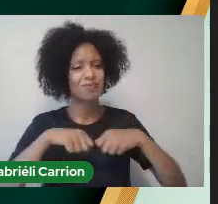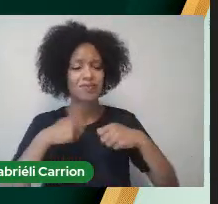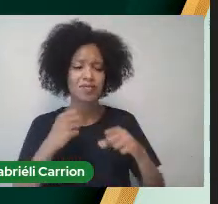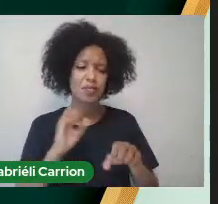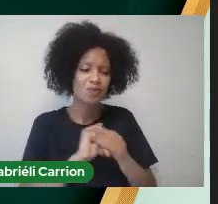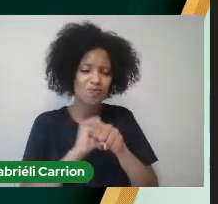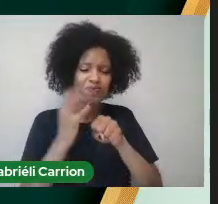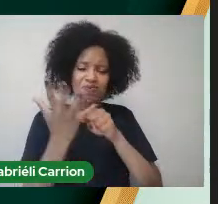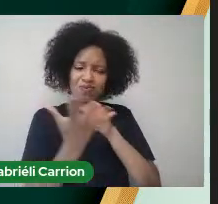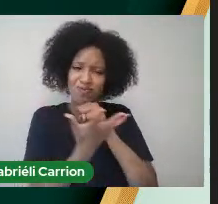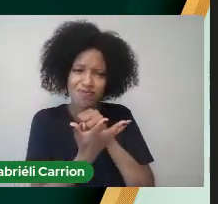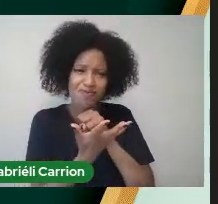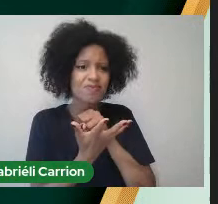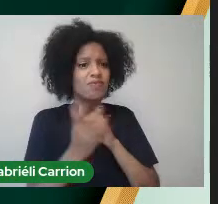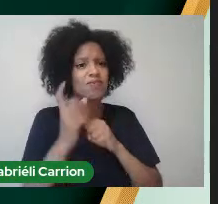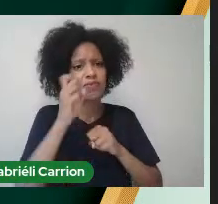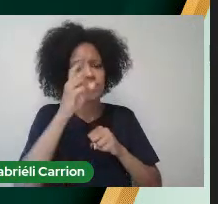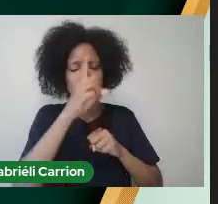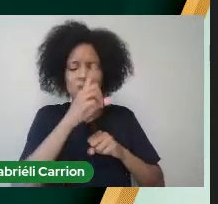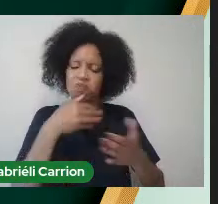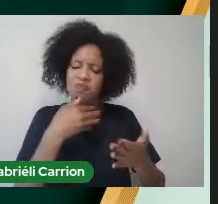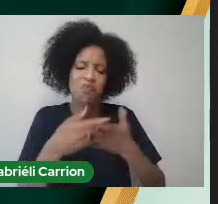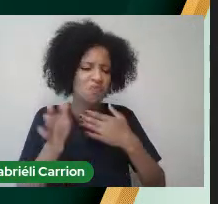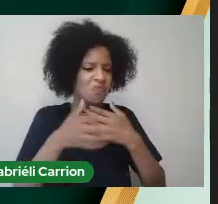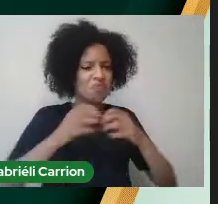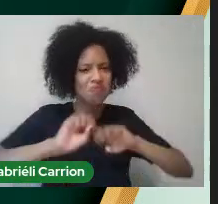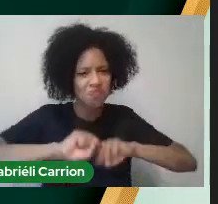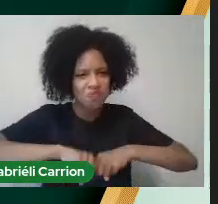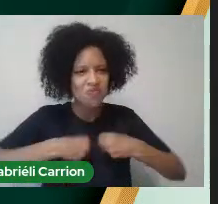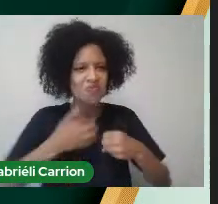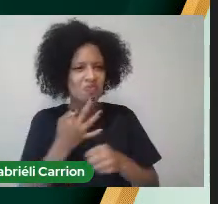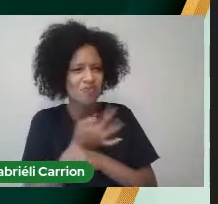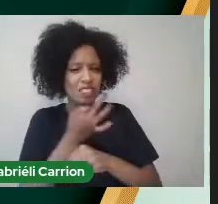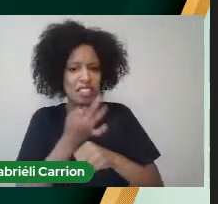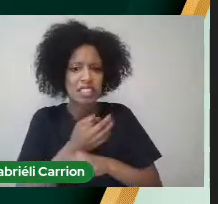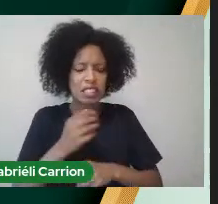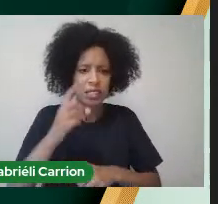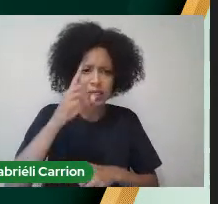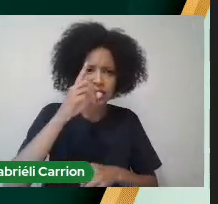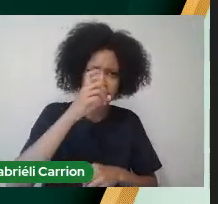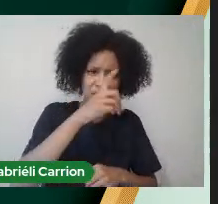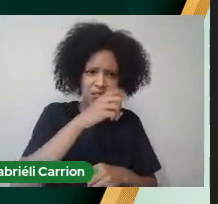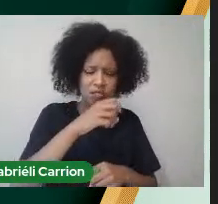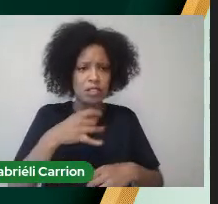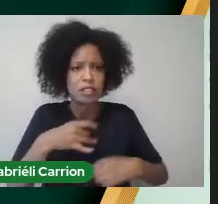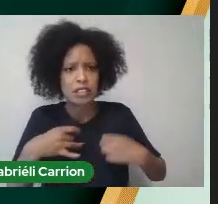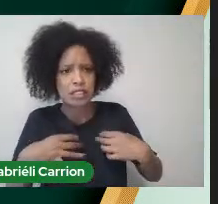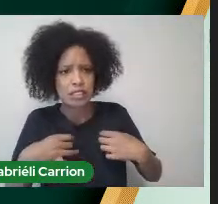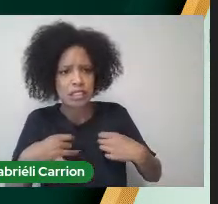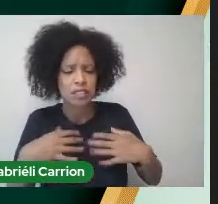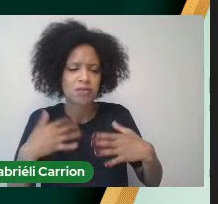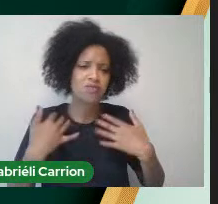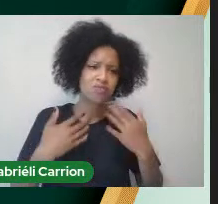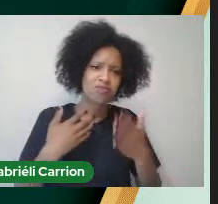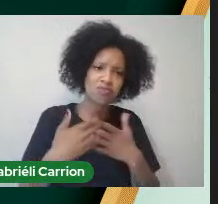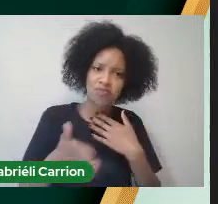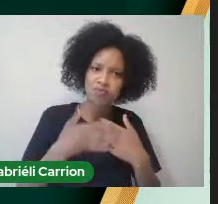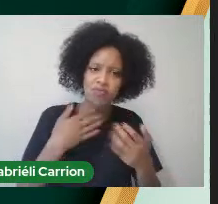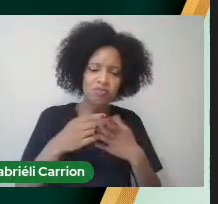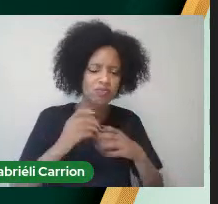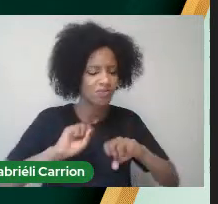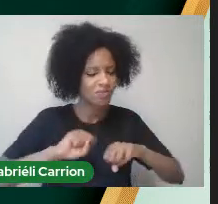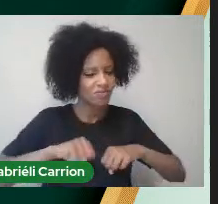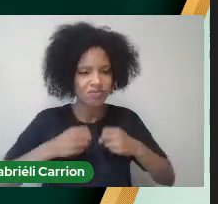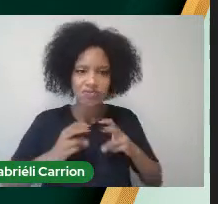muita gente Novas rotinas Novos medos Novos aprendizados Mas também Mais